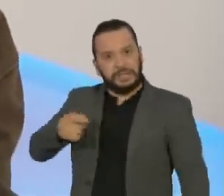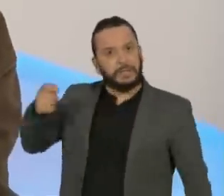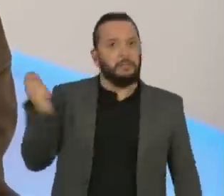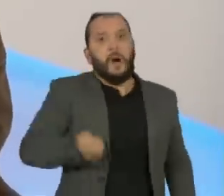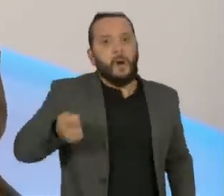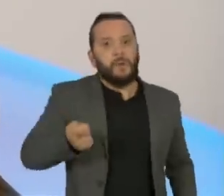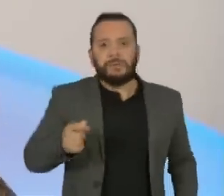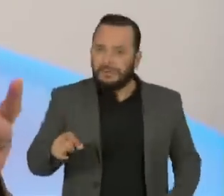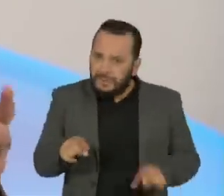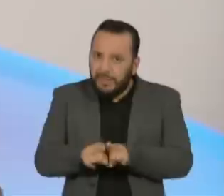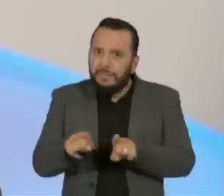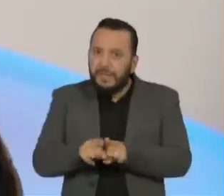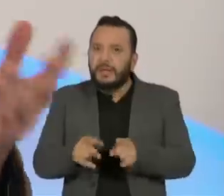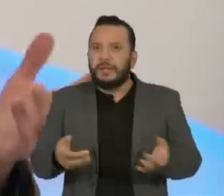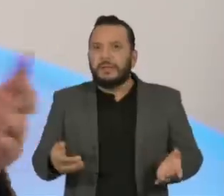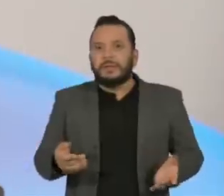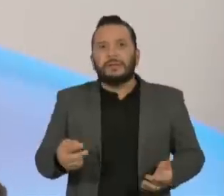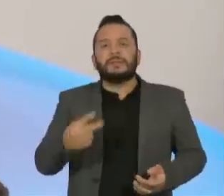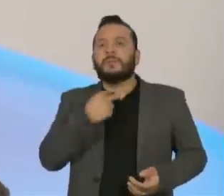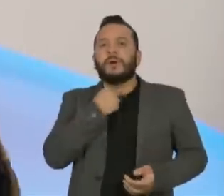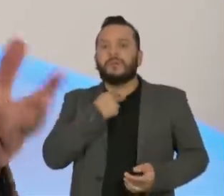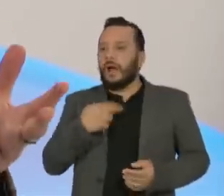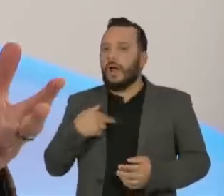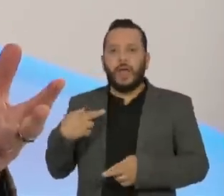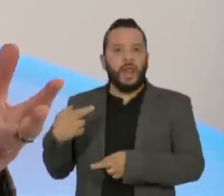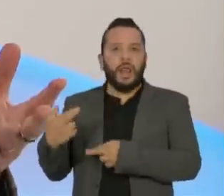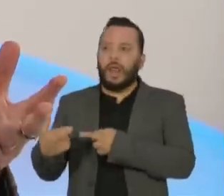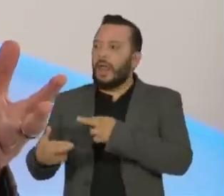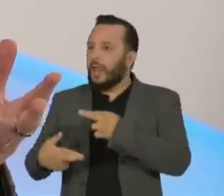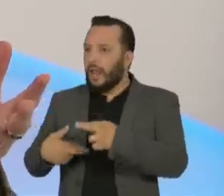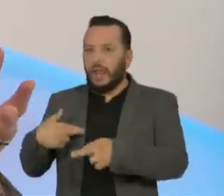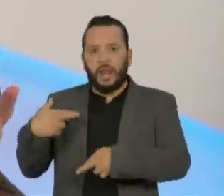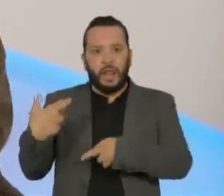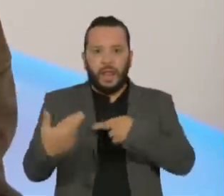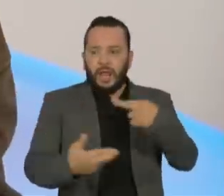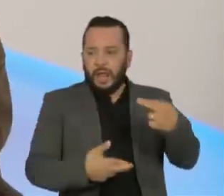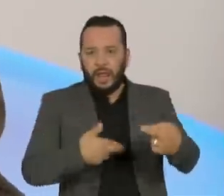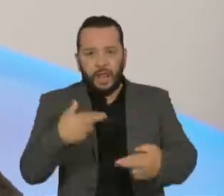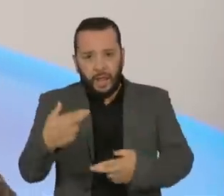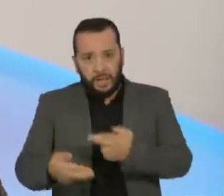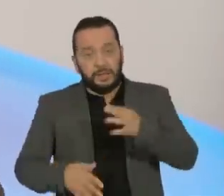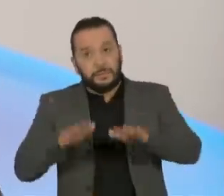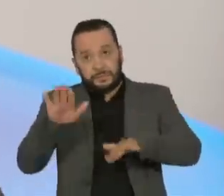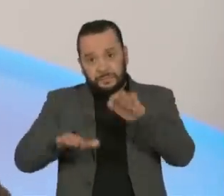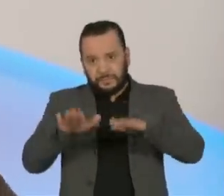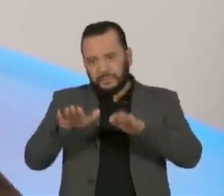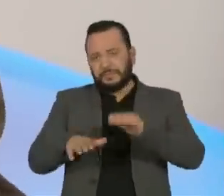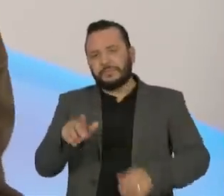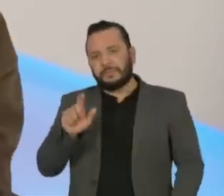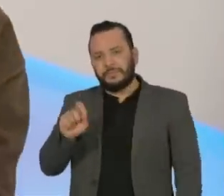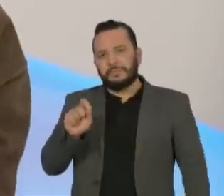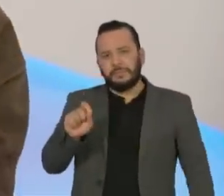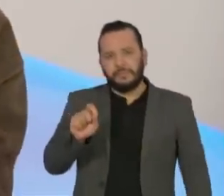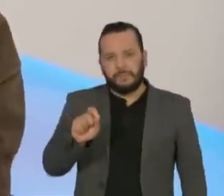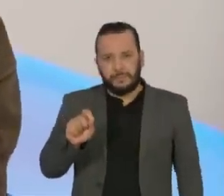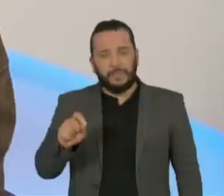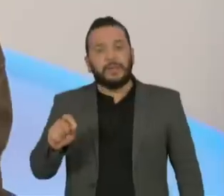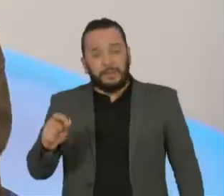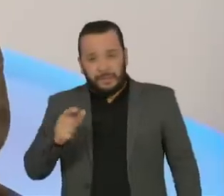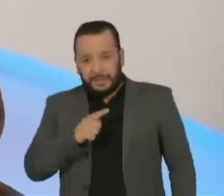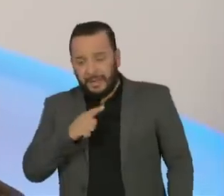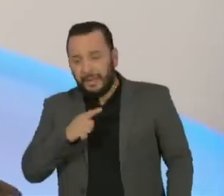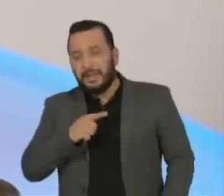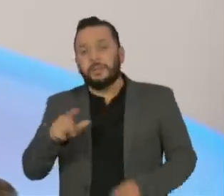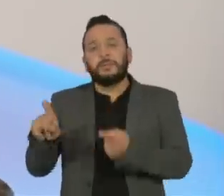menos circunvolutória, onde eu fico, às vezes, dizendo que determinadas partes de certas músicas de